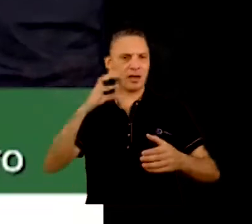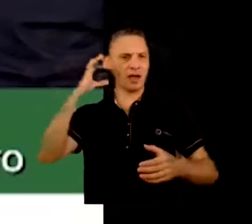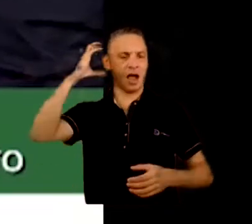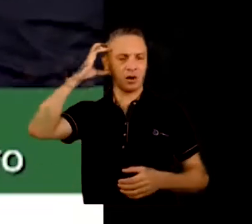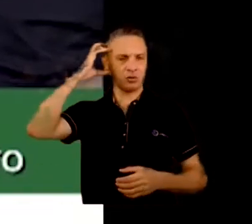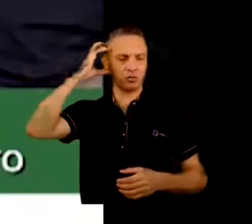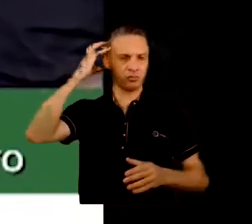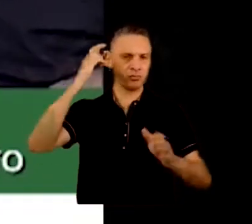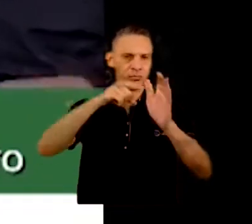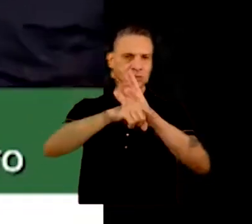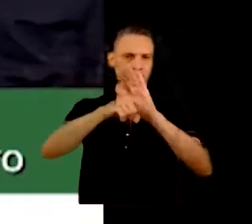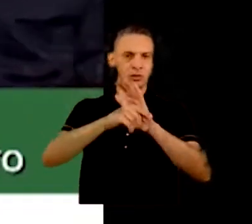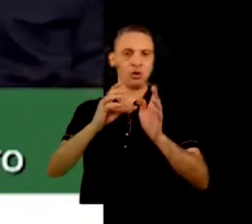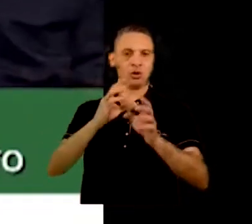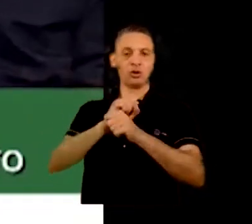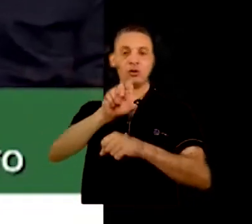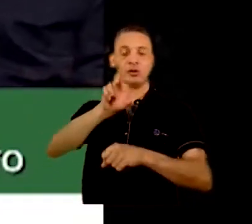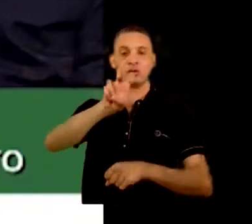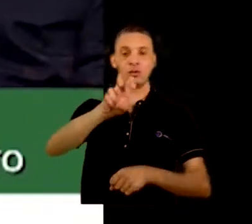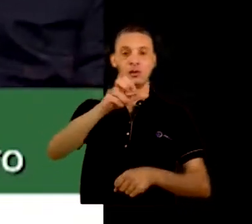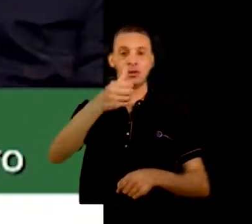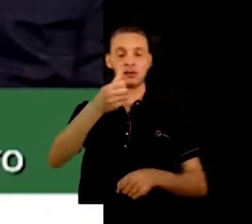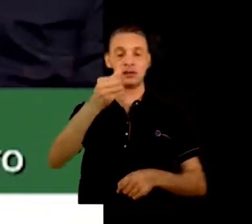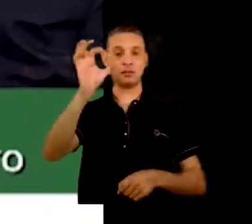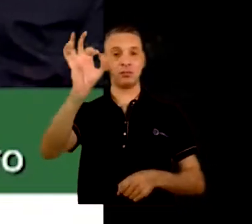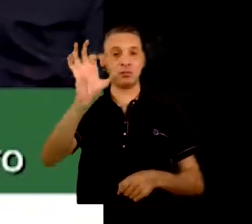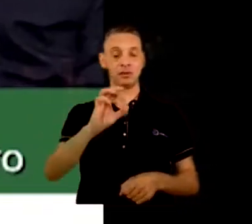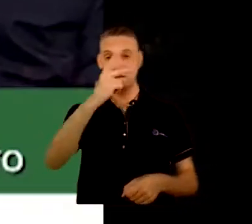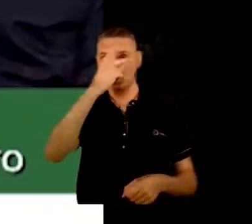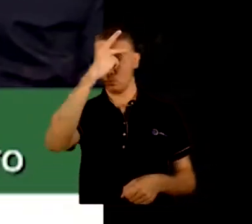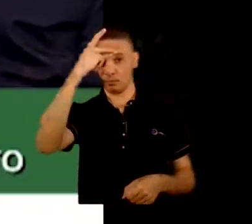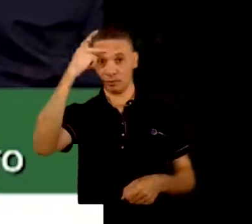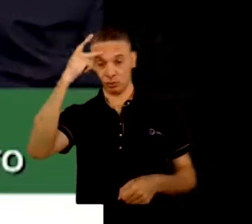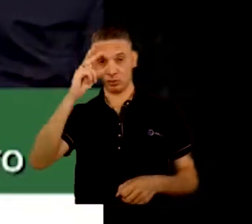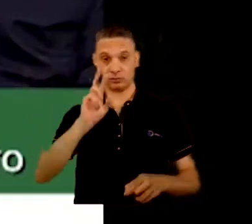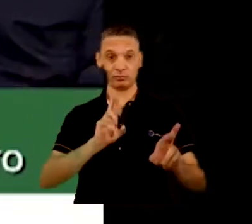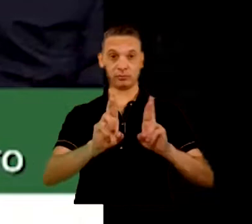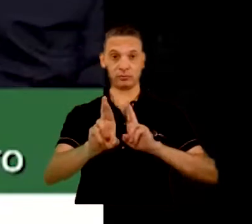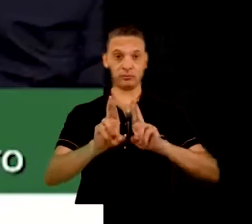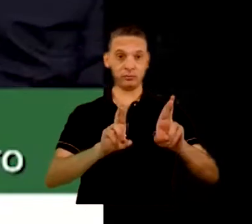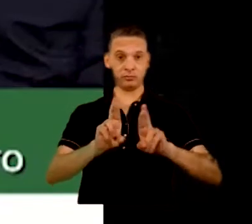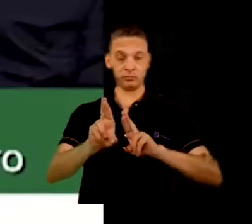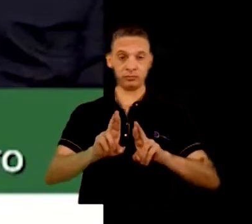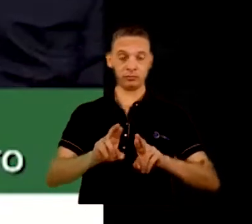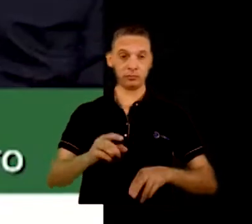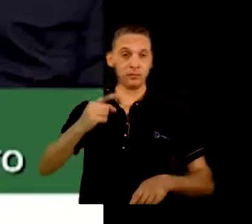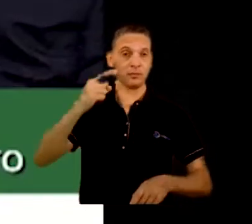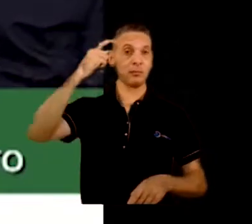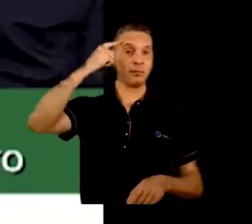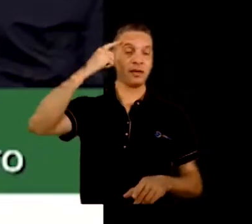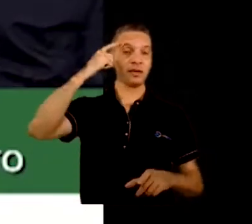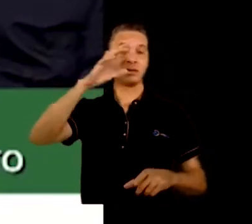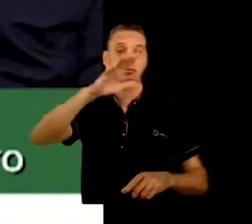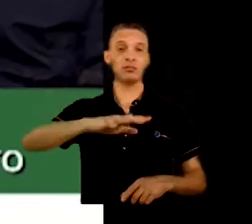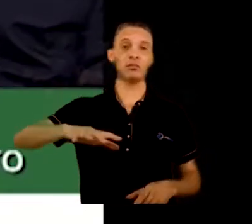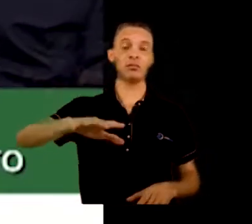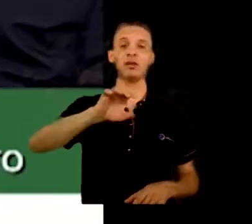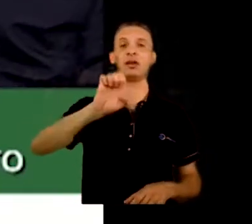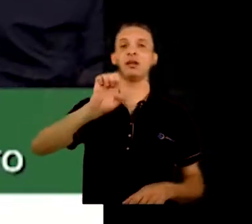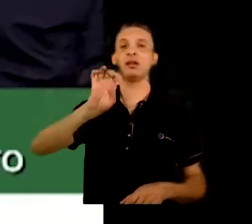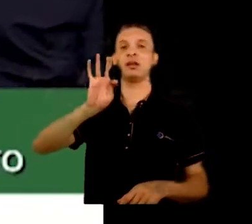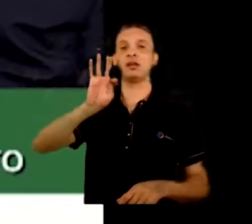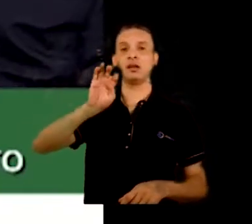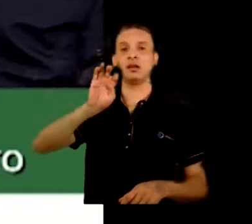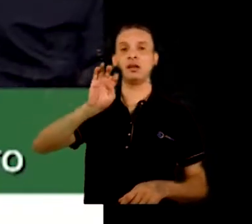56 pessoas dos entrevistados aí, ou das pessoas que participaram da enquete, acreditam que a ETE não chega no seu final até